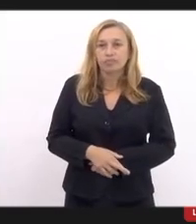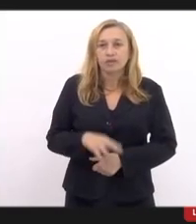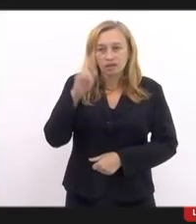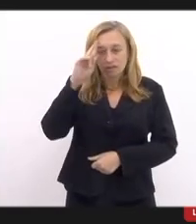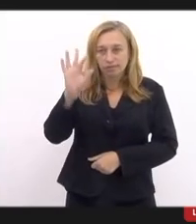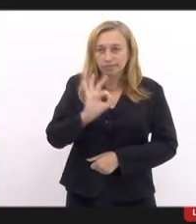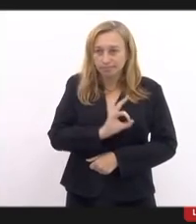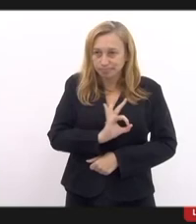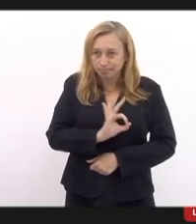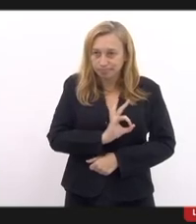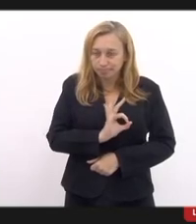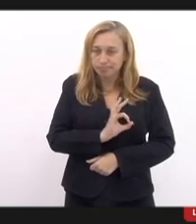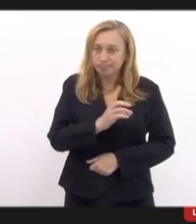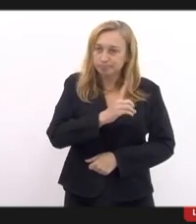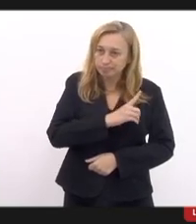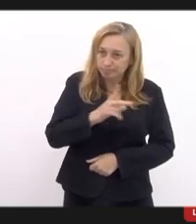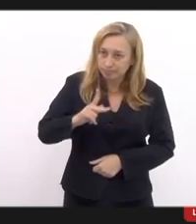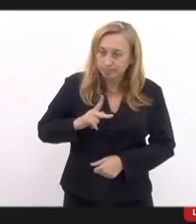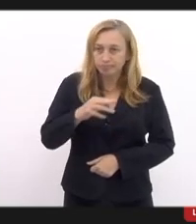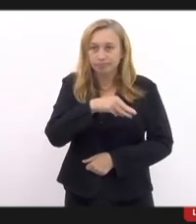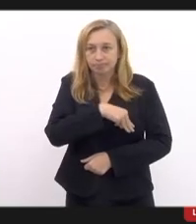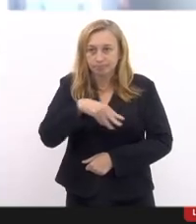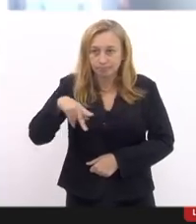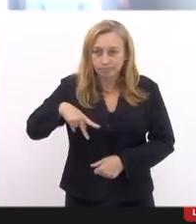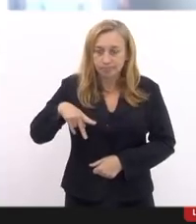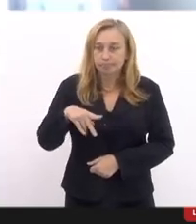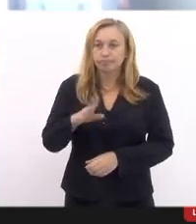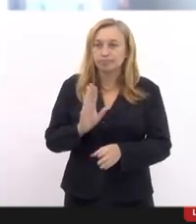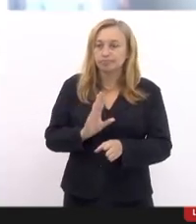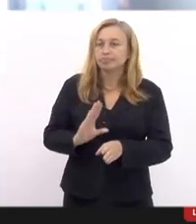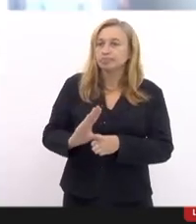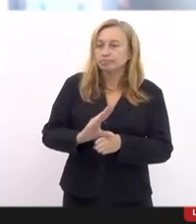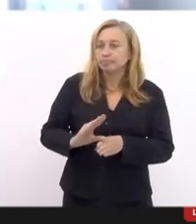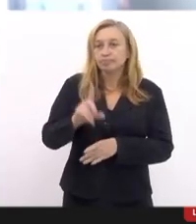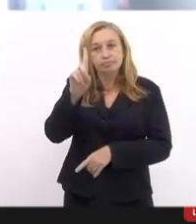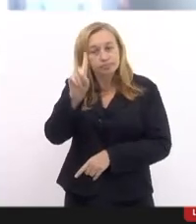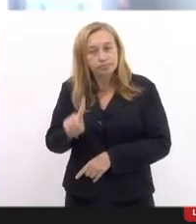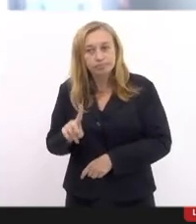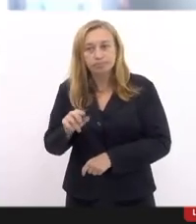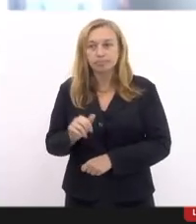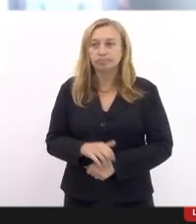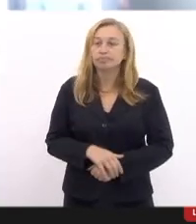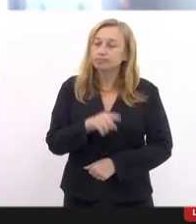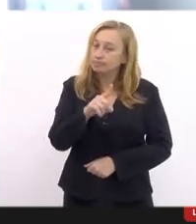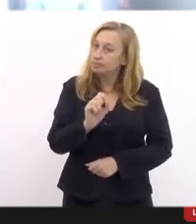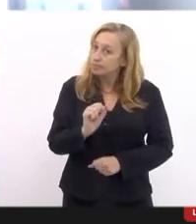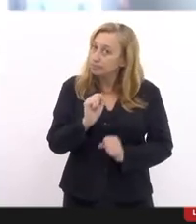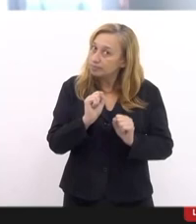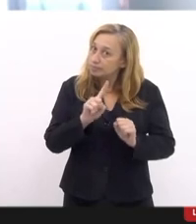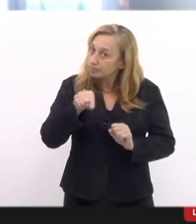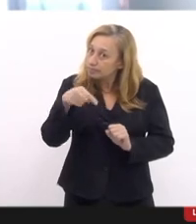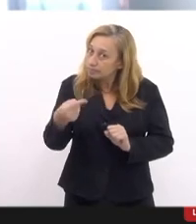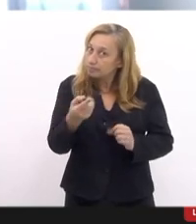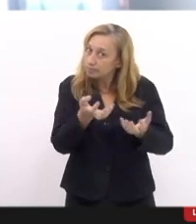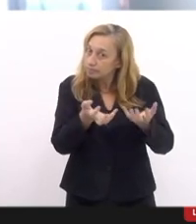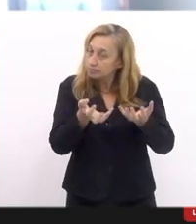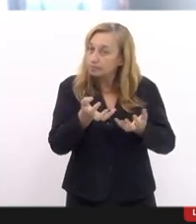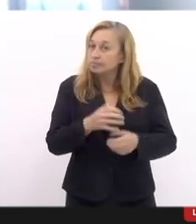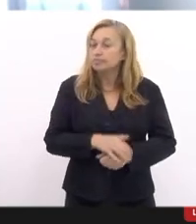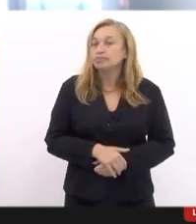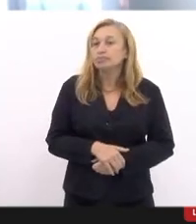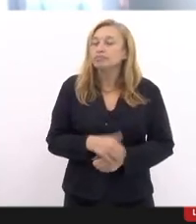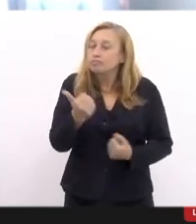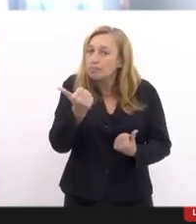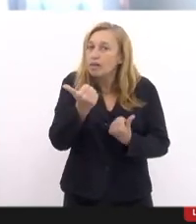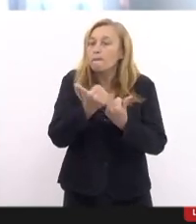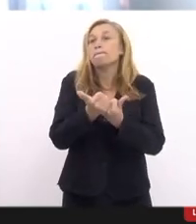polícia, defensoria, Ministério Público, Conselho dos Direitos, você depois, querendo um